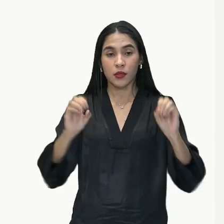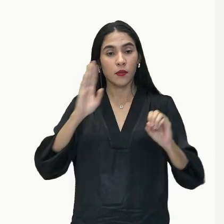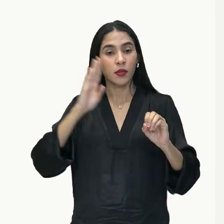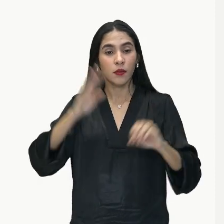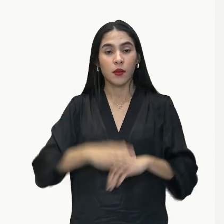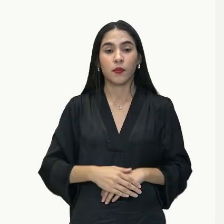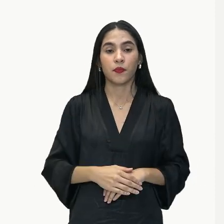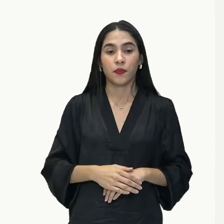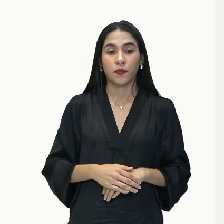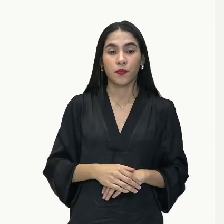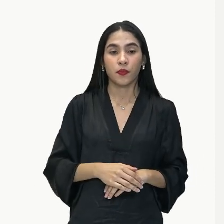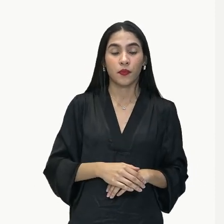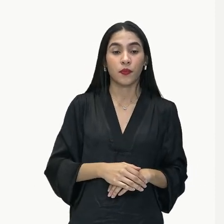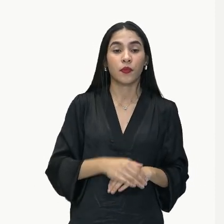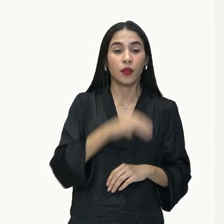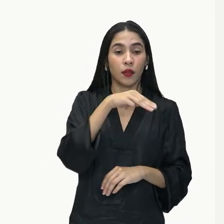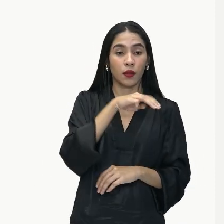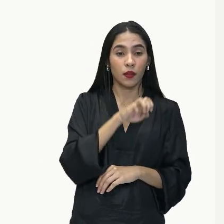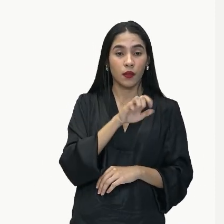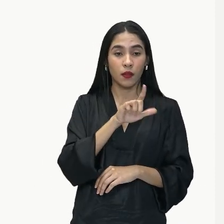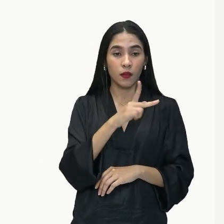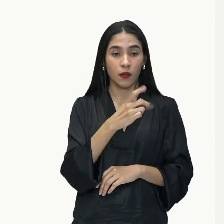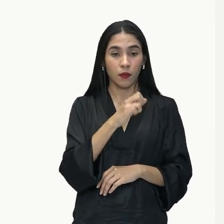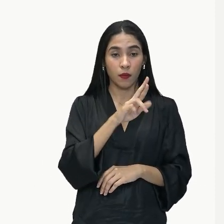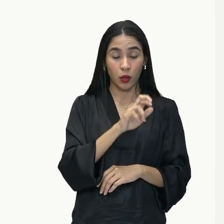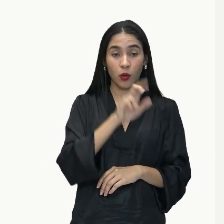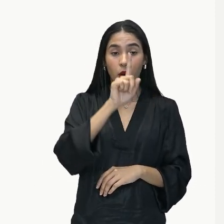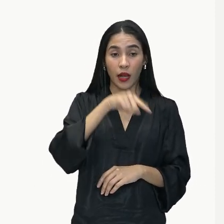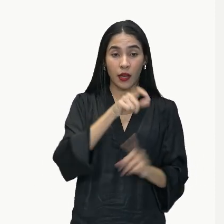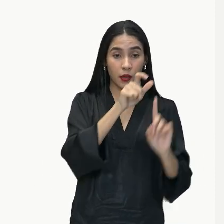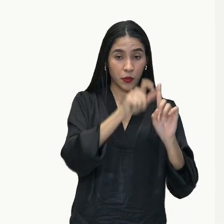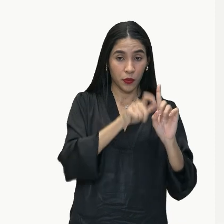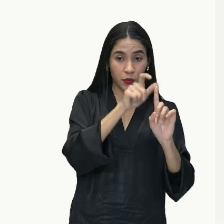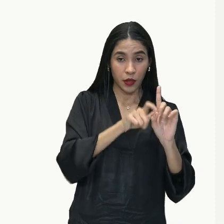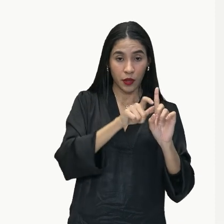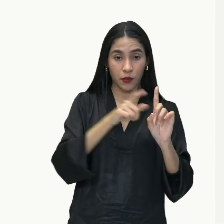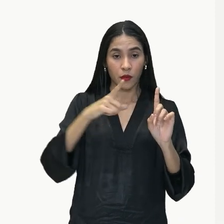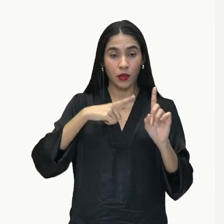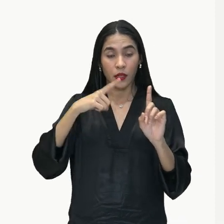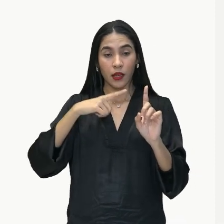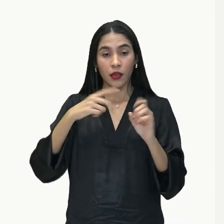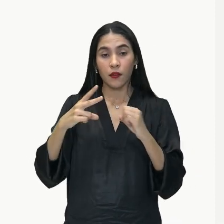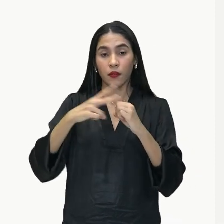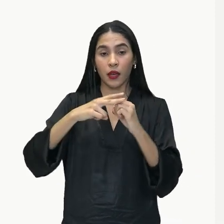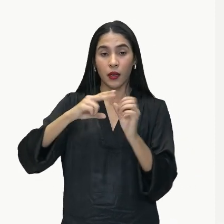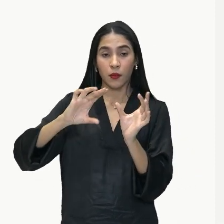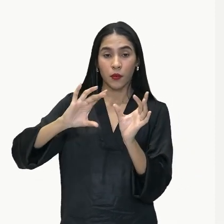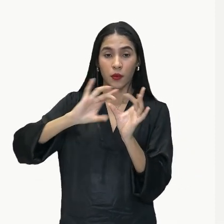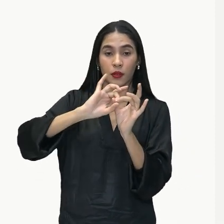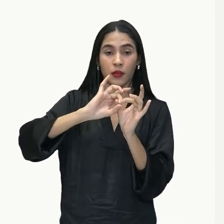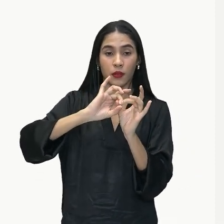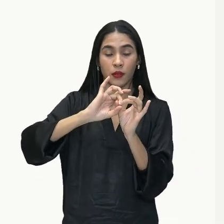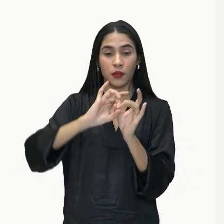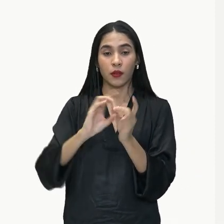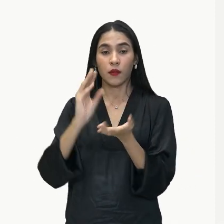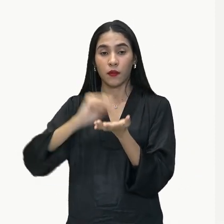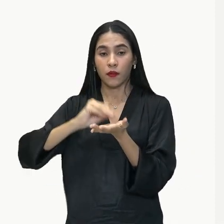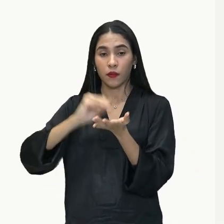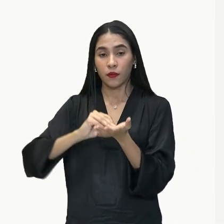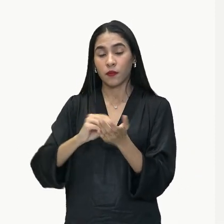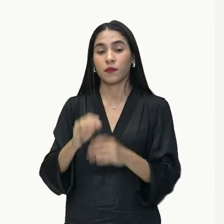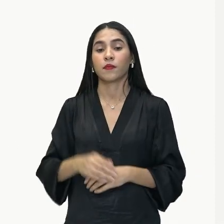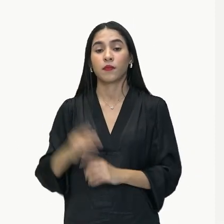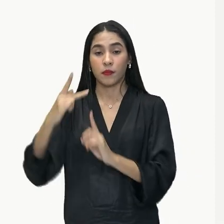é o sujeito da nossa oração. Tem o verbo de ligação. O está faltando? O predicativo